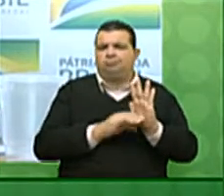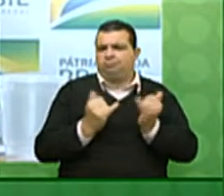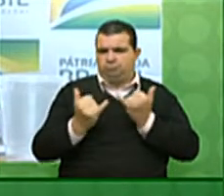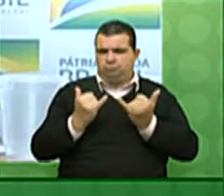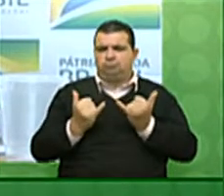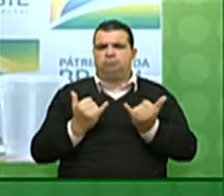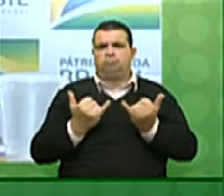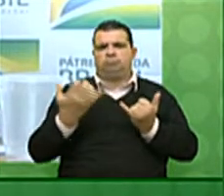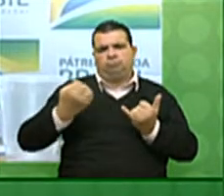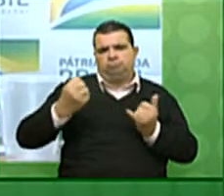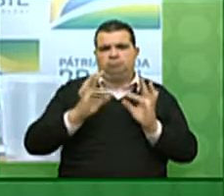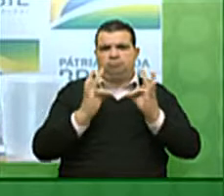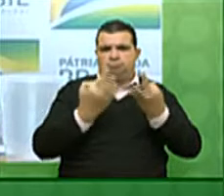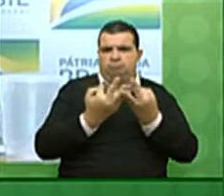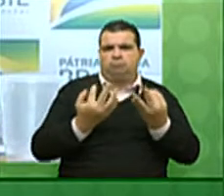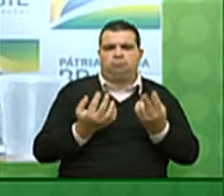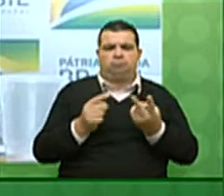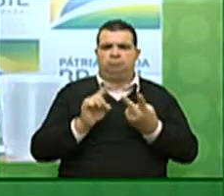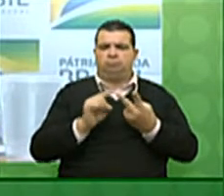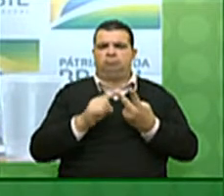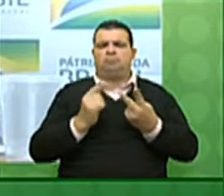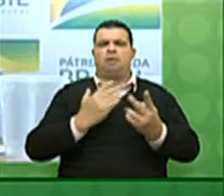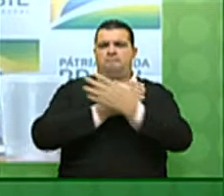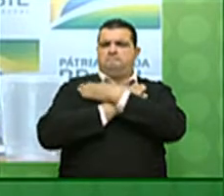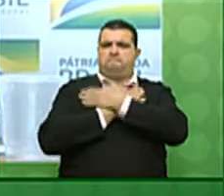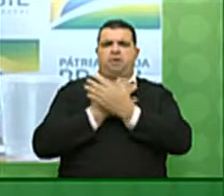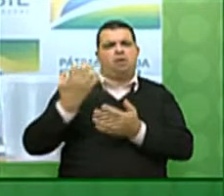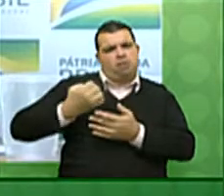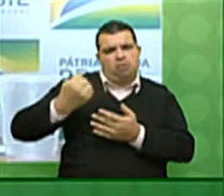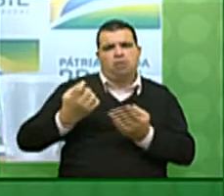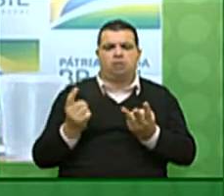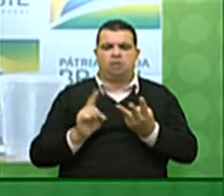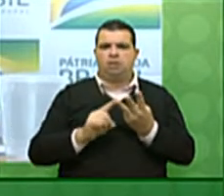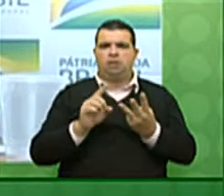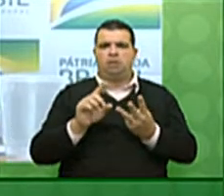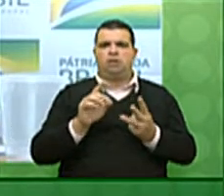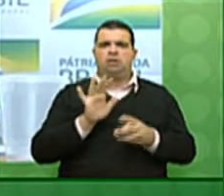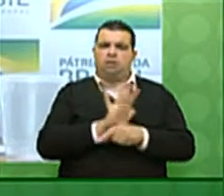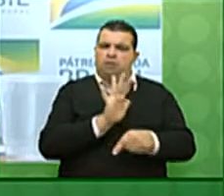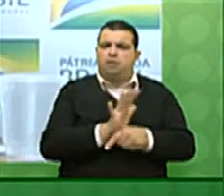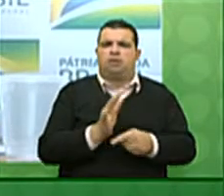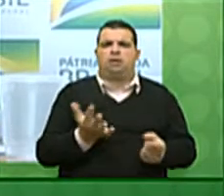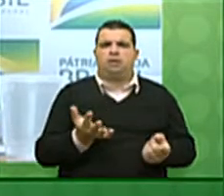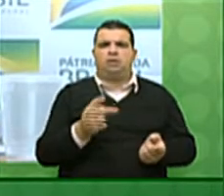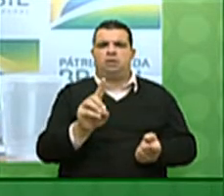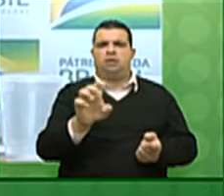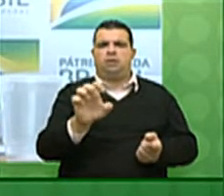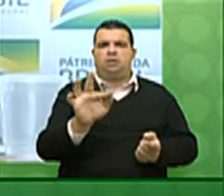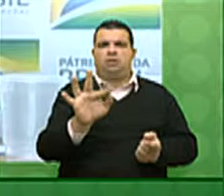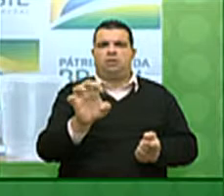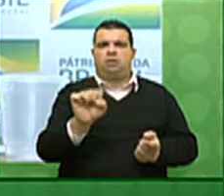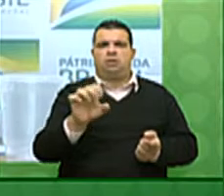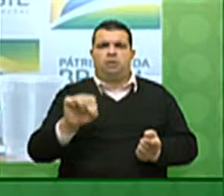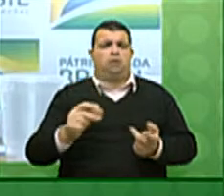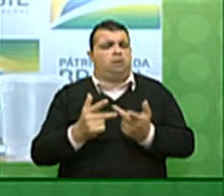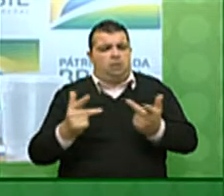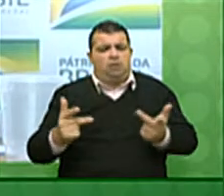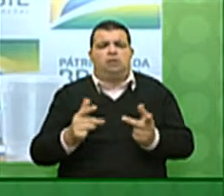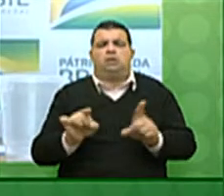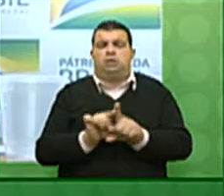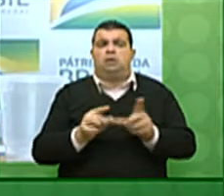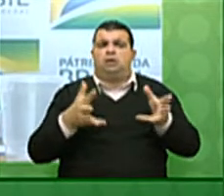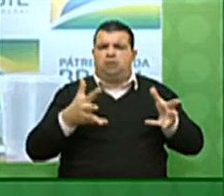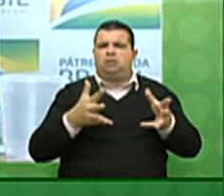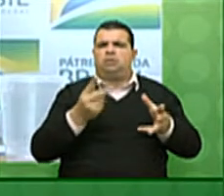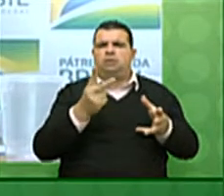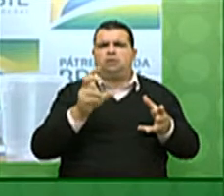como o Bolsa Família, o Seguro Desemprego, o Seguro Defeso, de modo que se conseguisse atingir aí algo